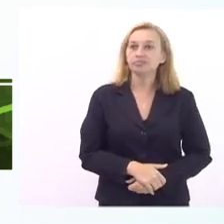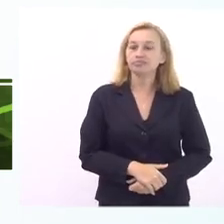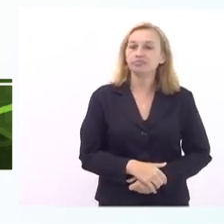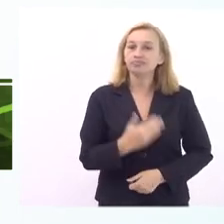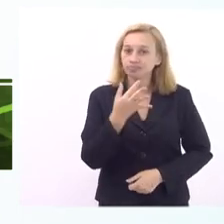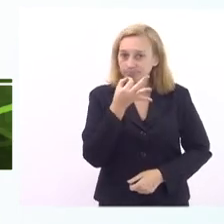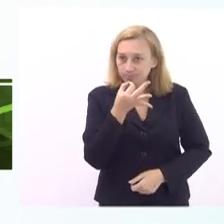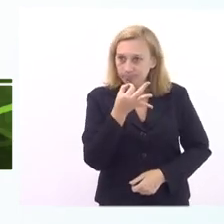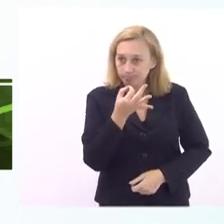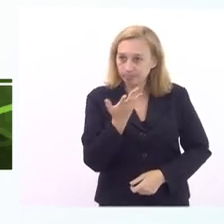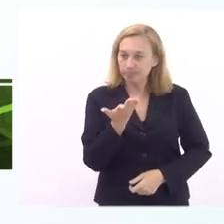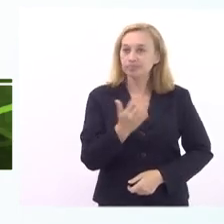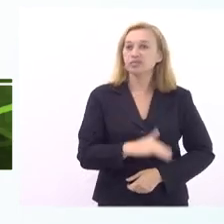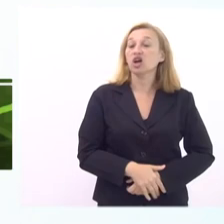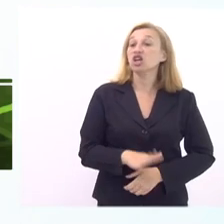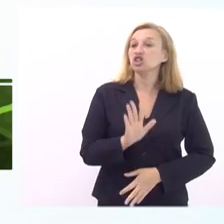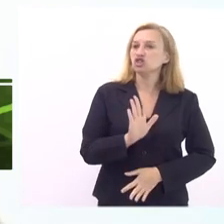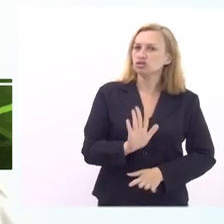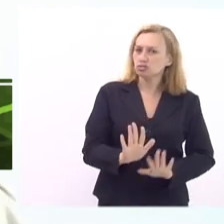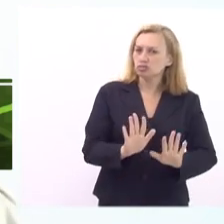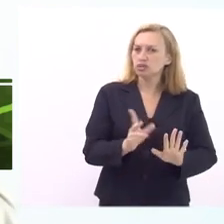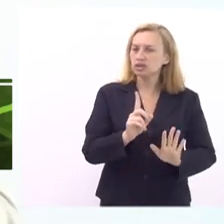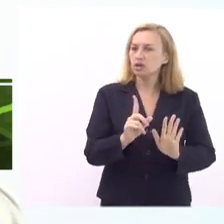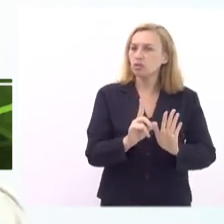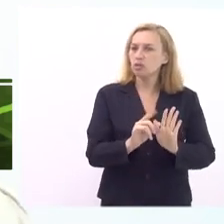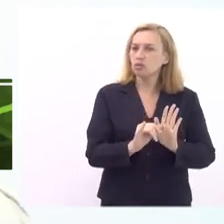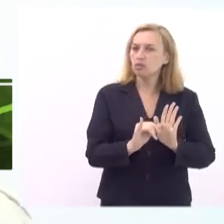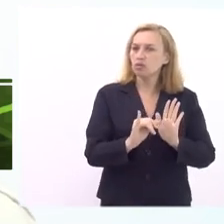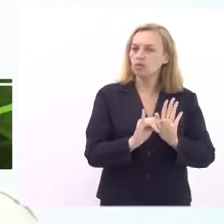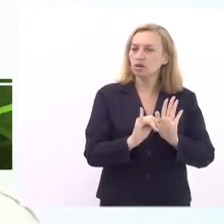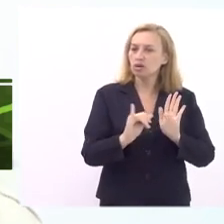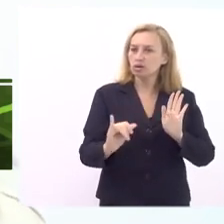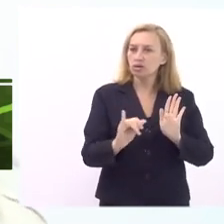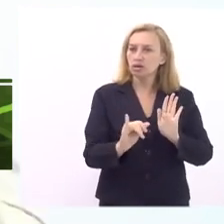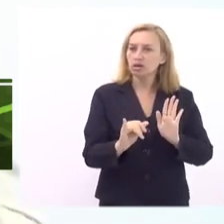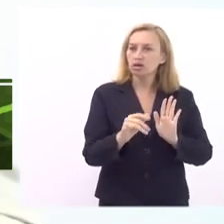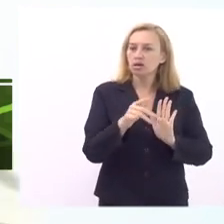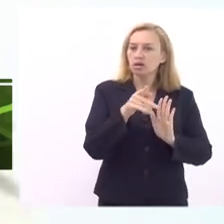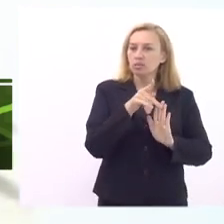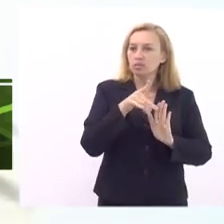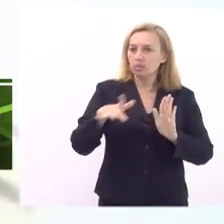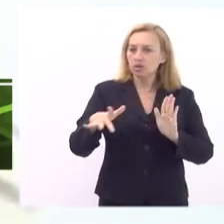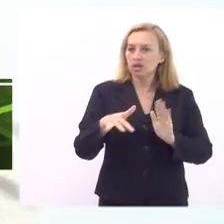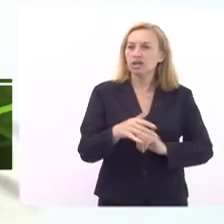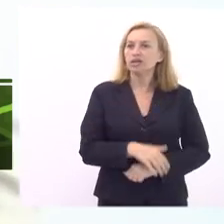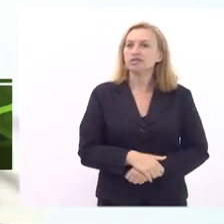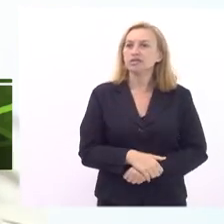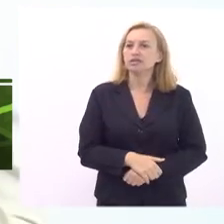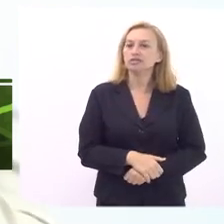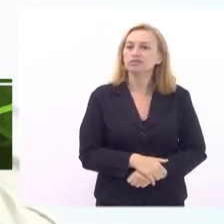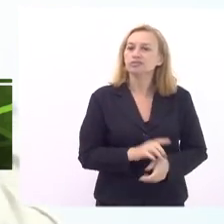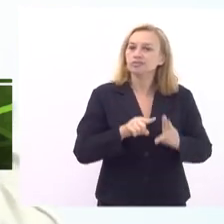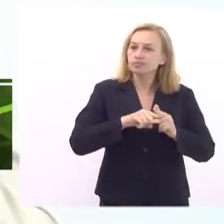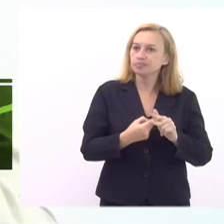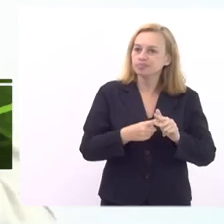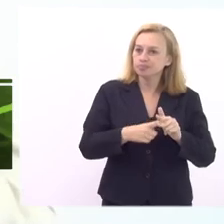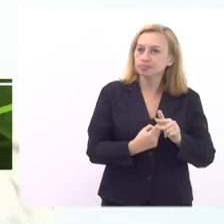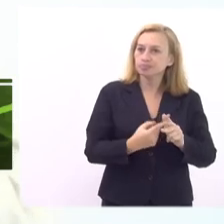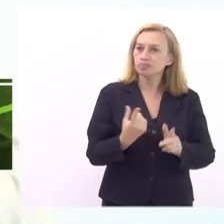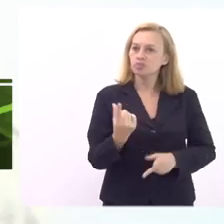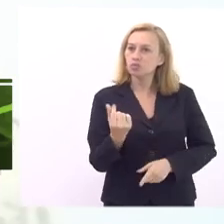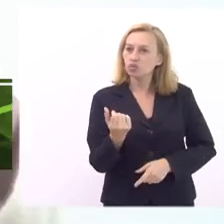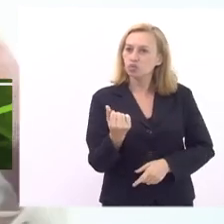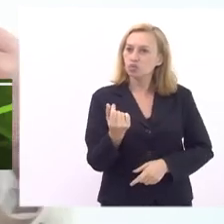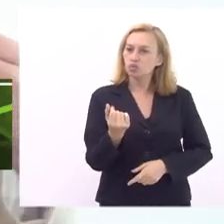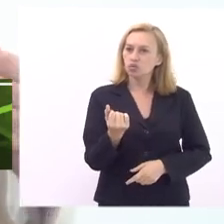uma sugestão que já que não foi ainda publicada a portaria que vai reajustar o valor